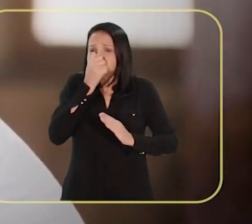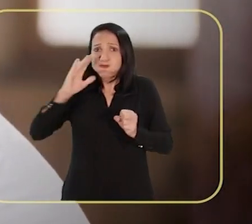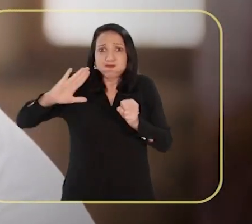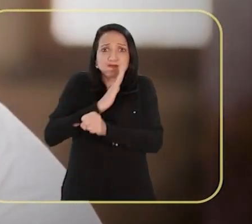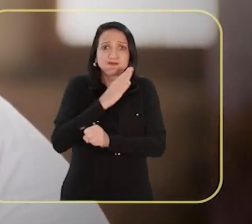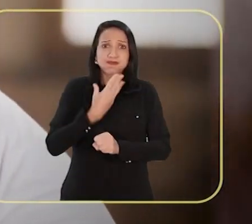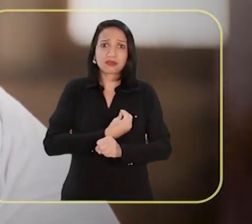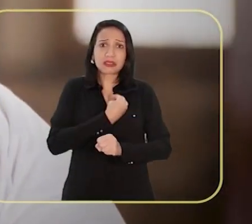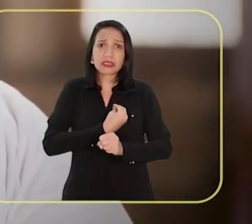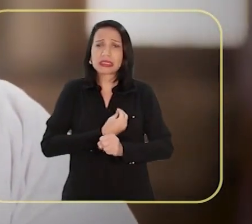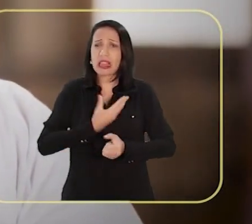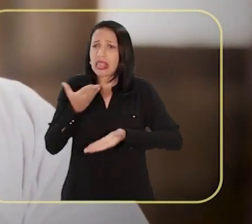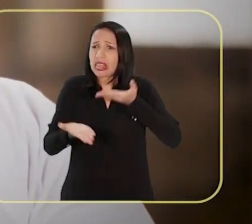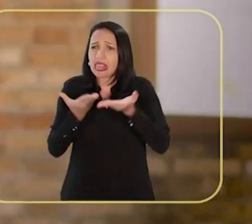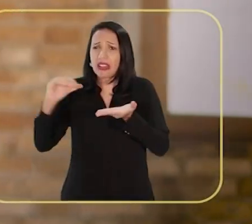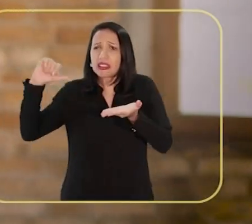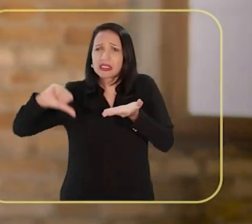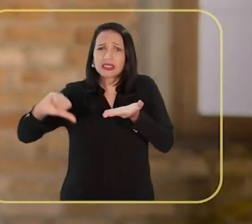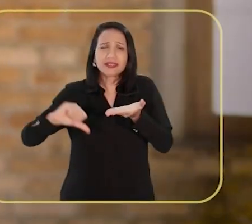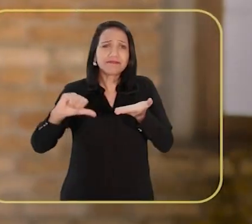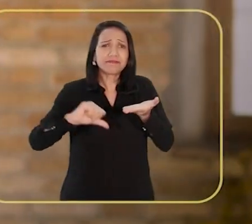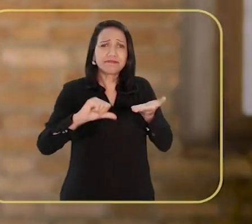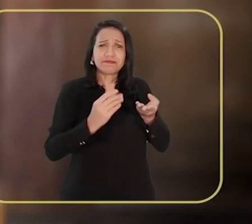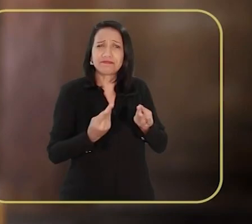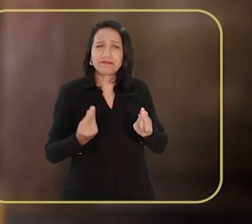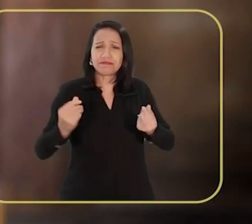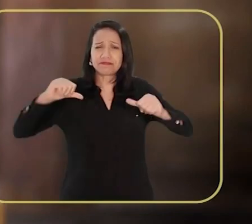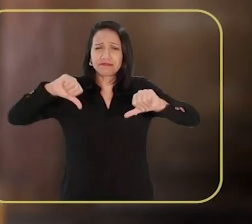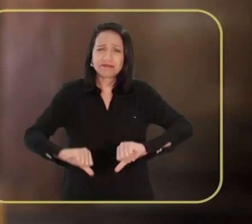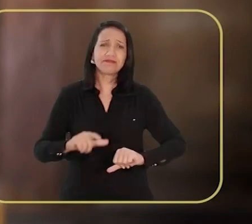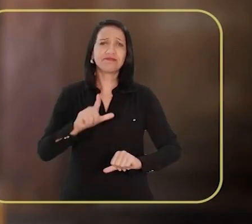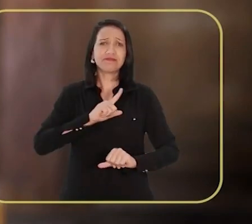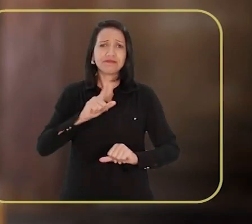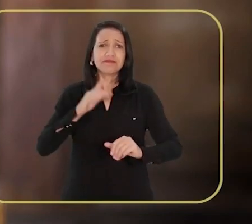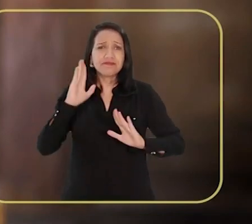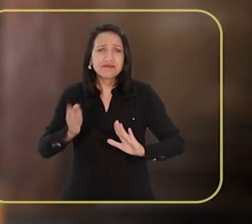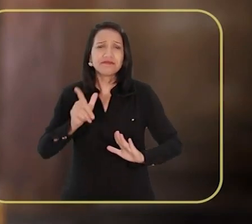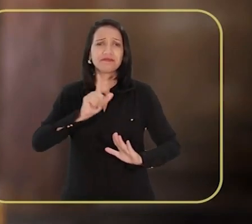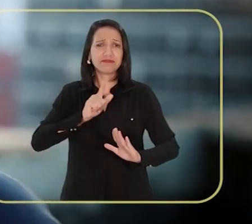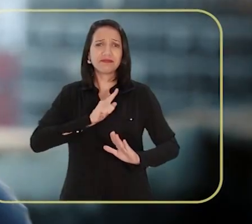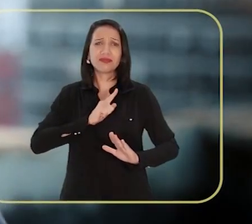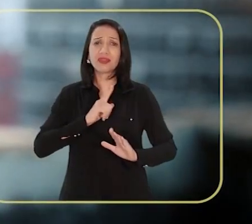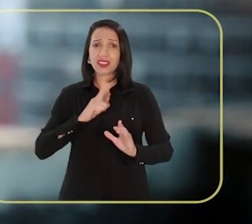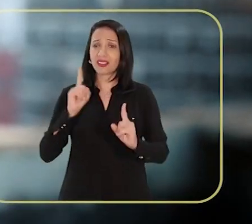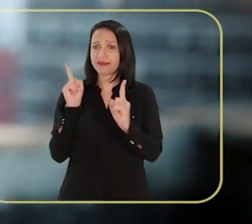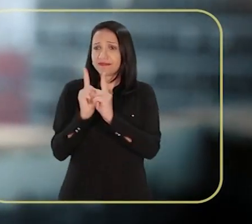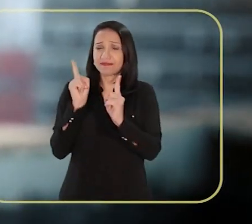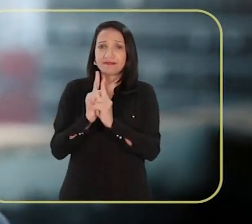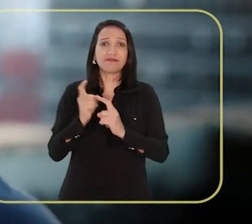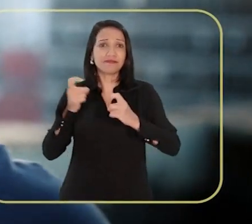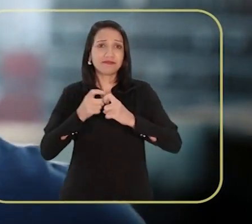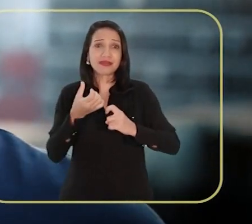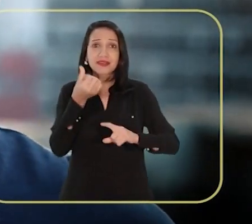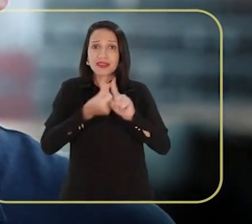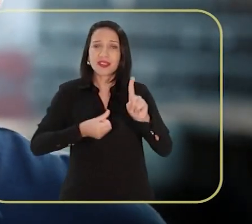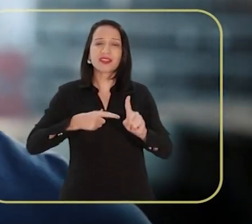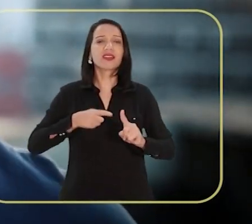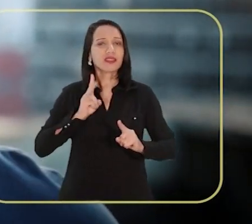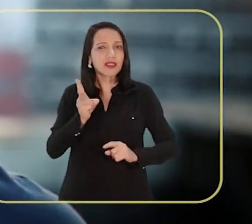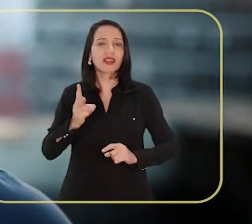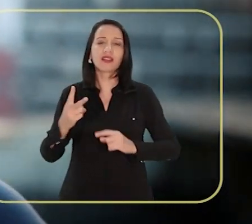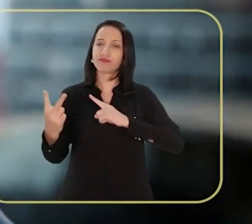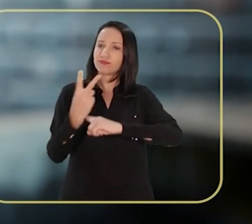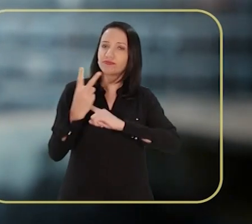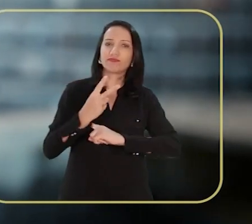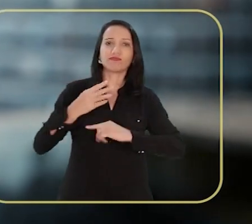lotados, você tem má qualidade de atendimento. São consultas para seis meses. O programa garantirá o atendimento de